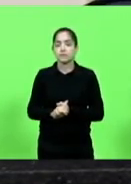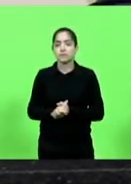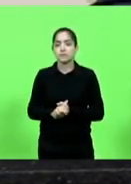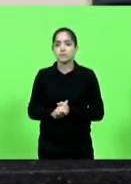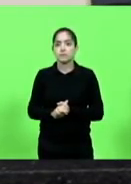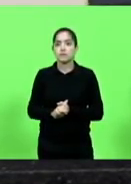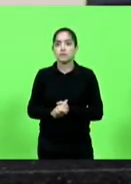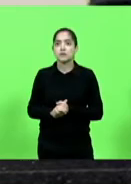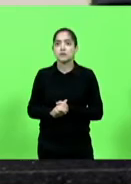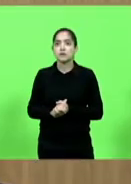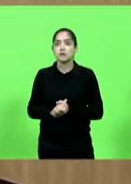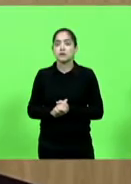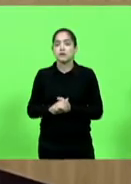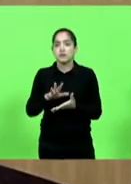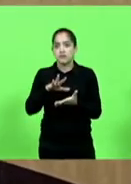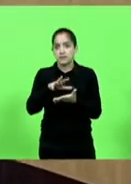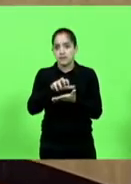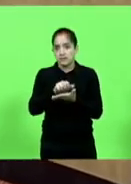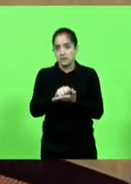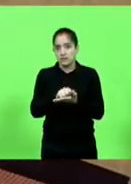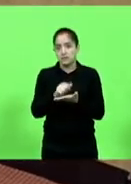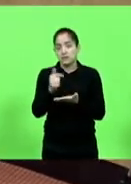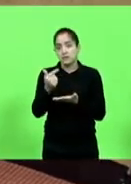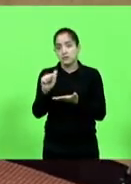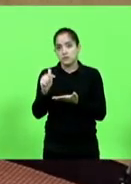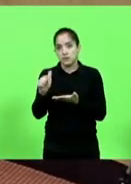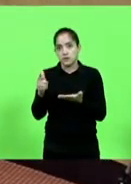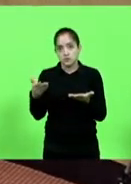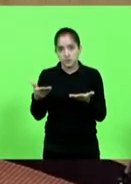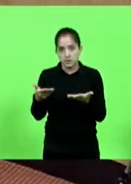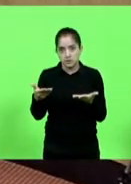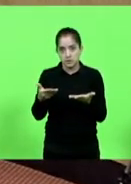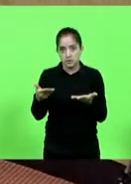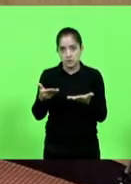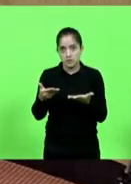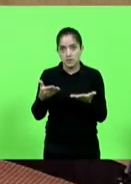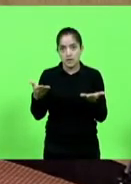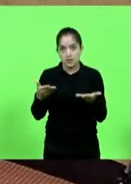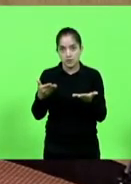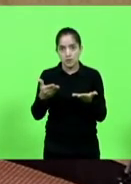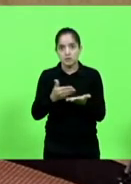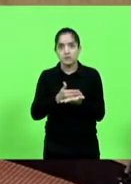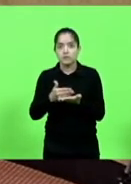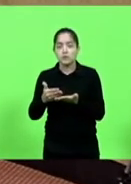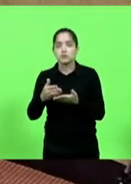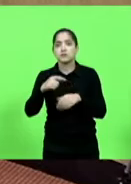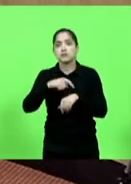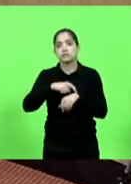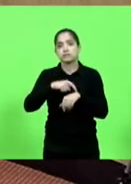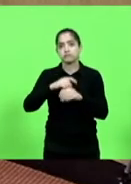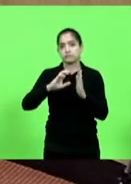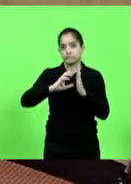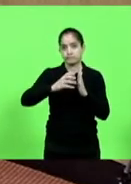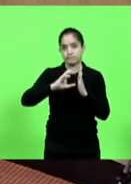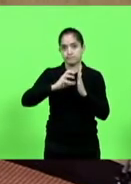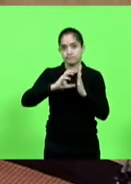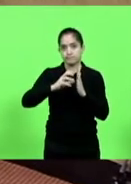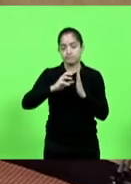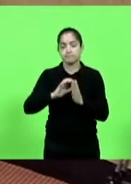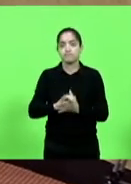Não havendo novos deputados inscritos, passaremos, então, um horário destinado aos partidos políticos.